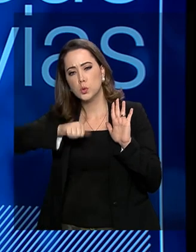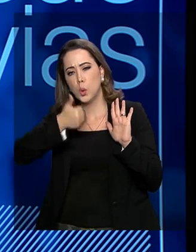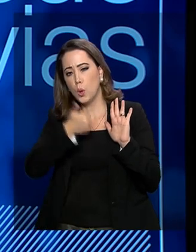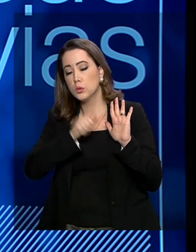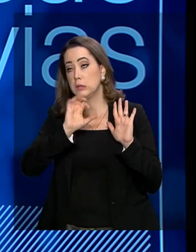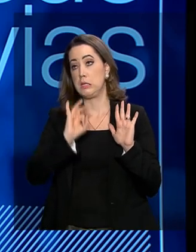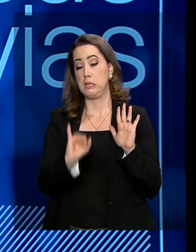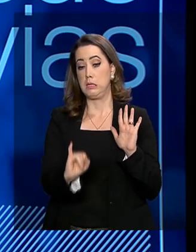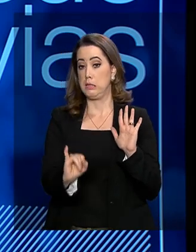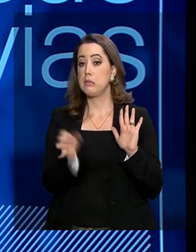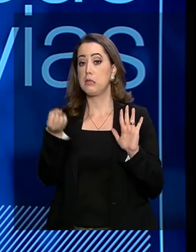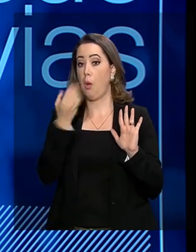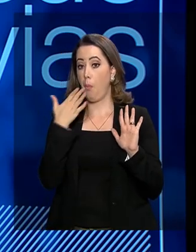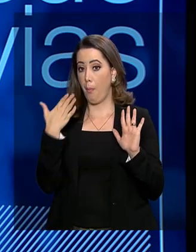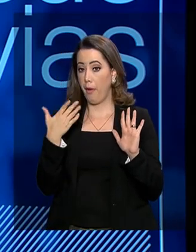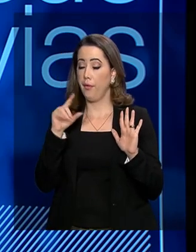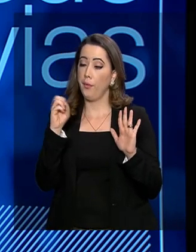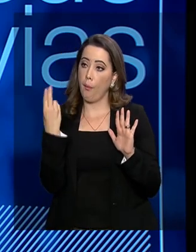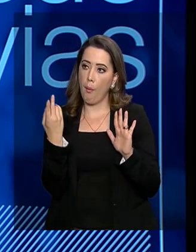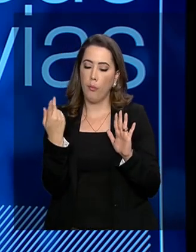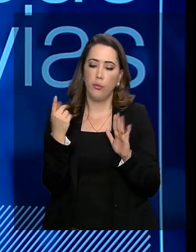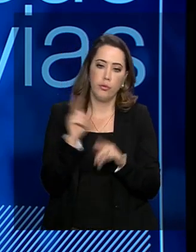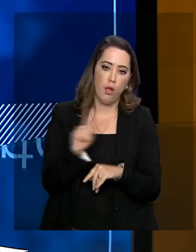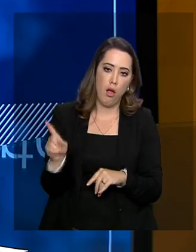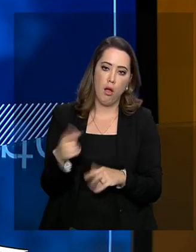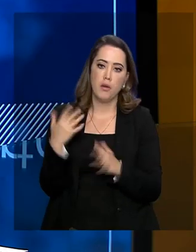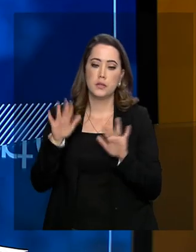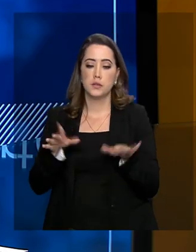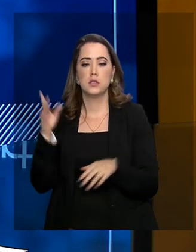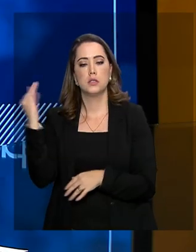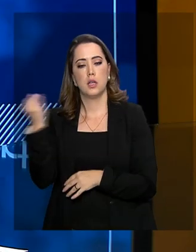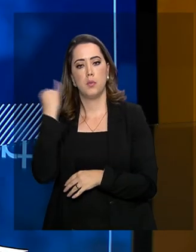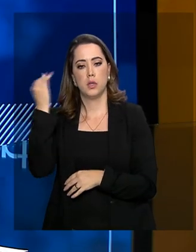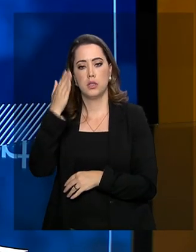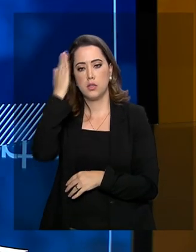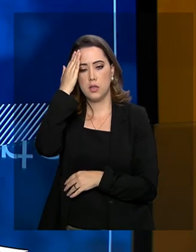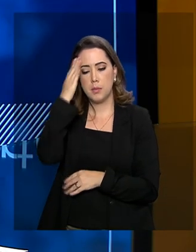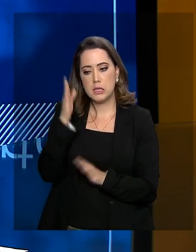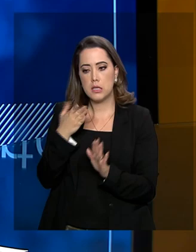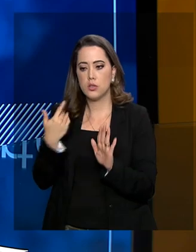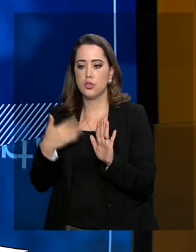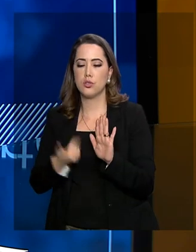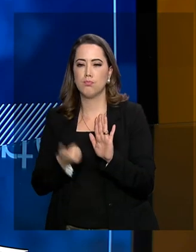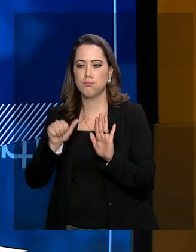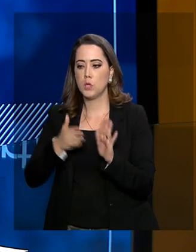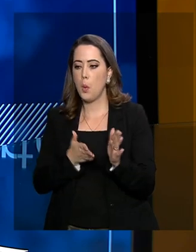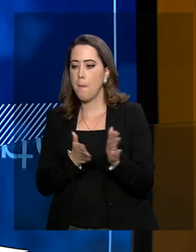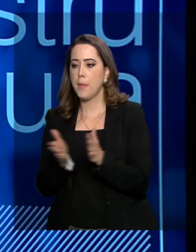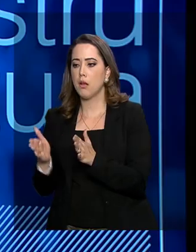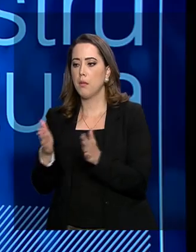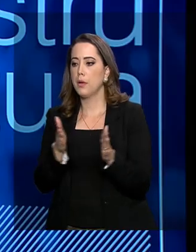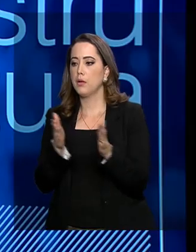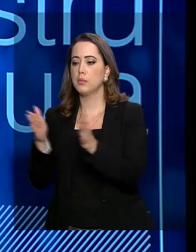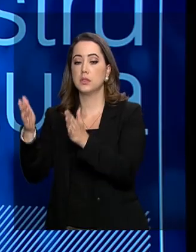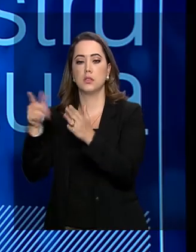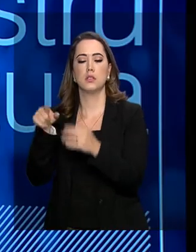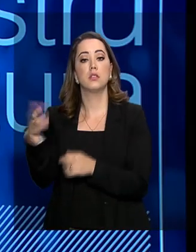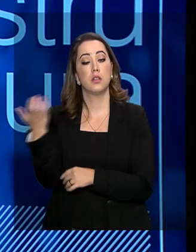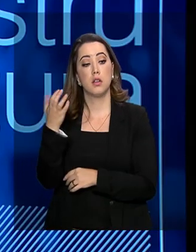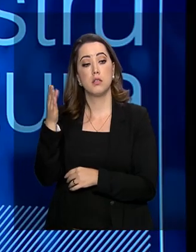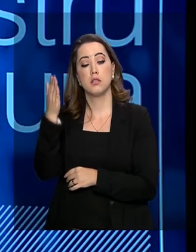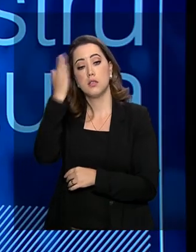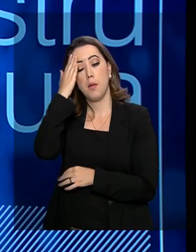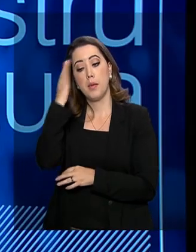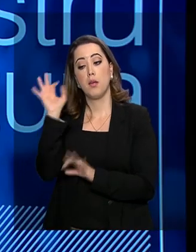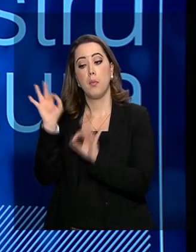direção certa. É muito importante nós sabermos se, às vezes, desviar um pouco do nosso percurso e sabermos se queremos chegar onde